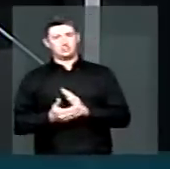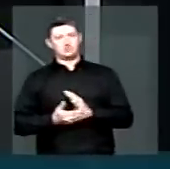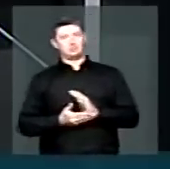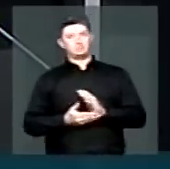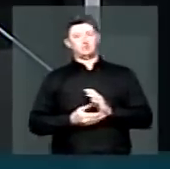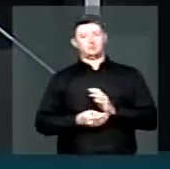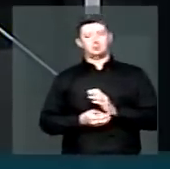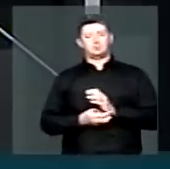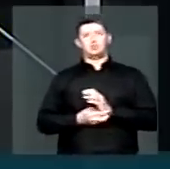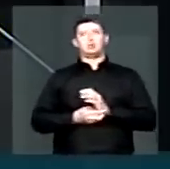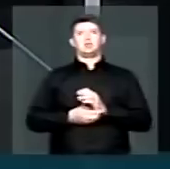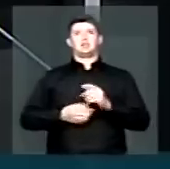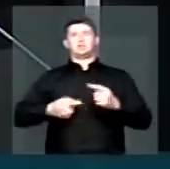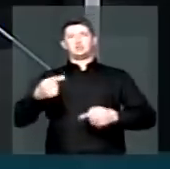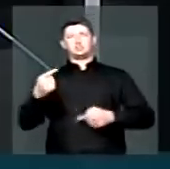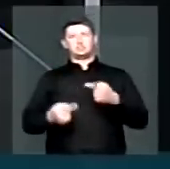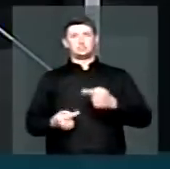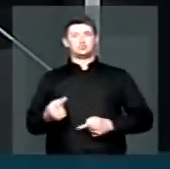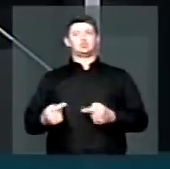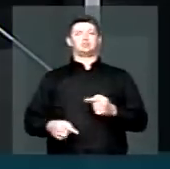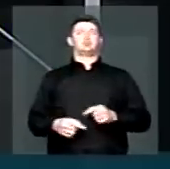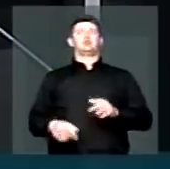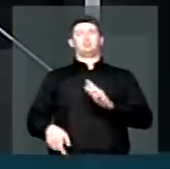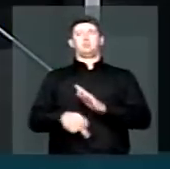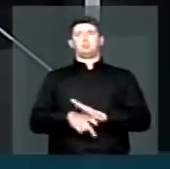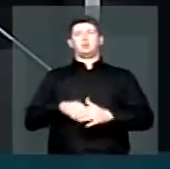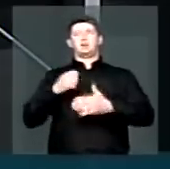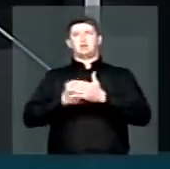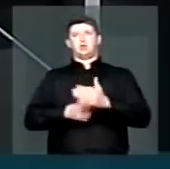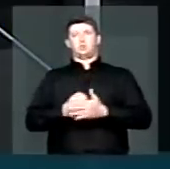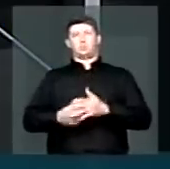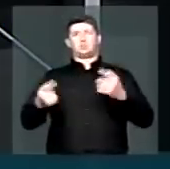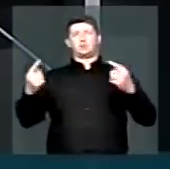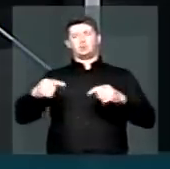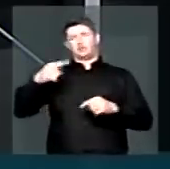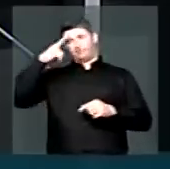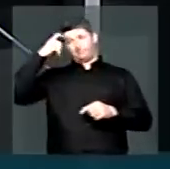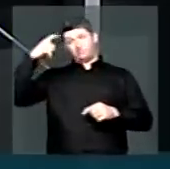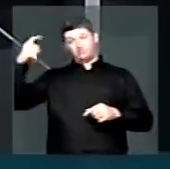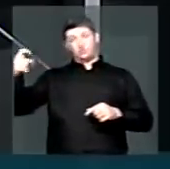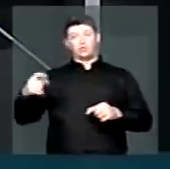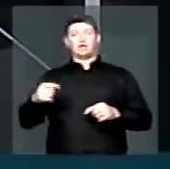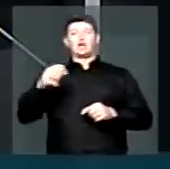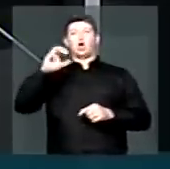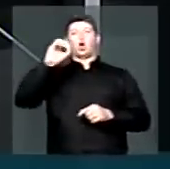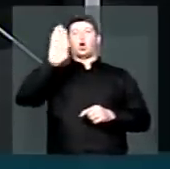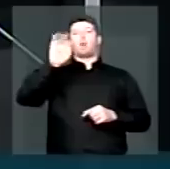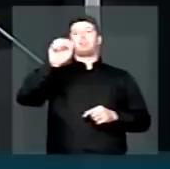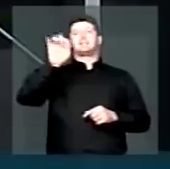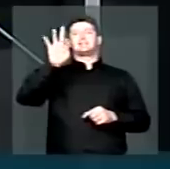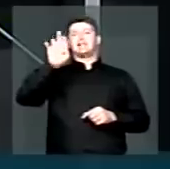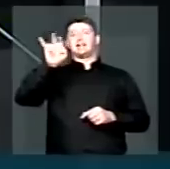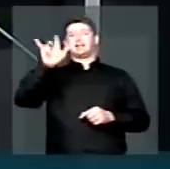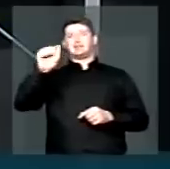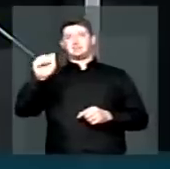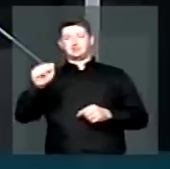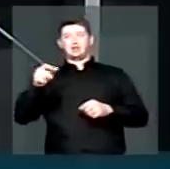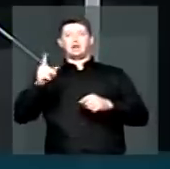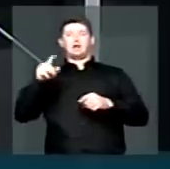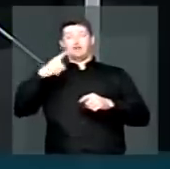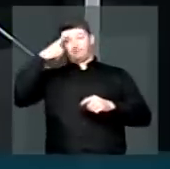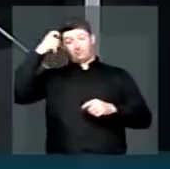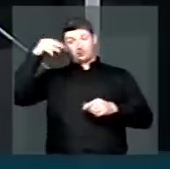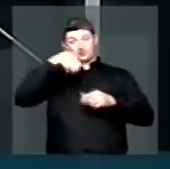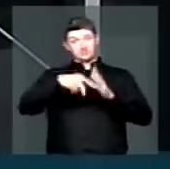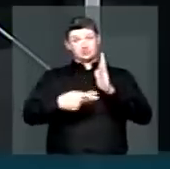onde se levantou a bandeira do combate à violência obstétrica, à violência no momento do parto